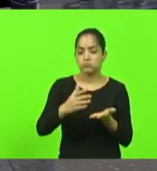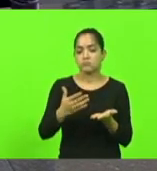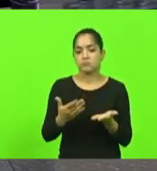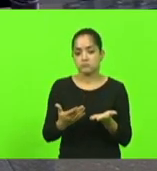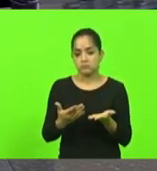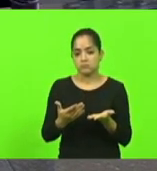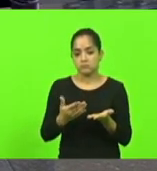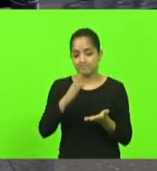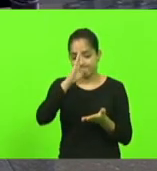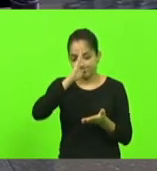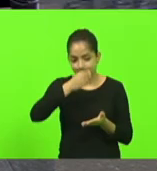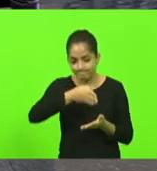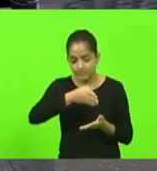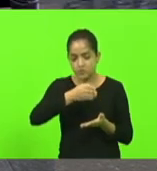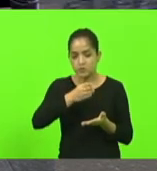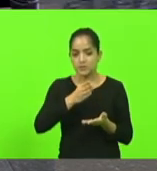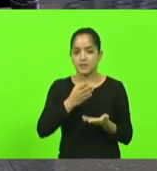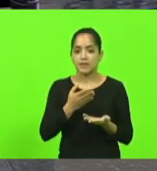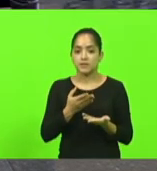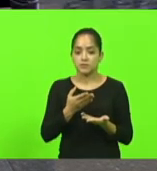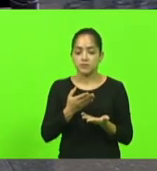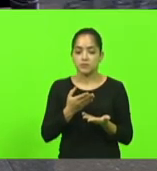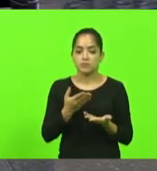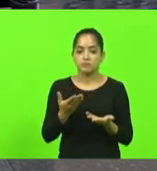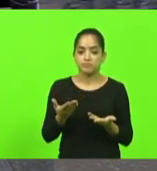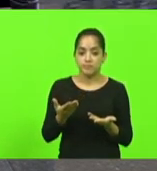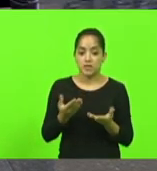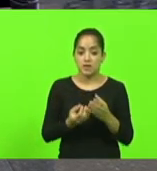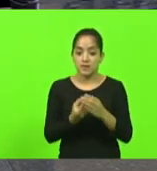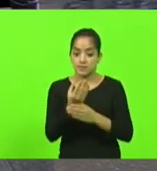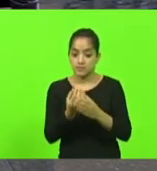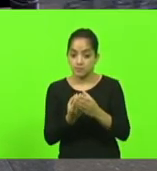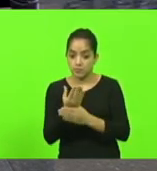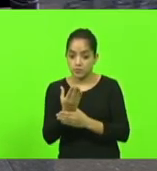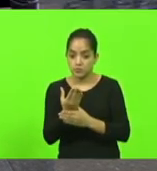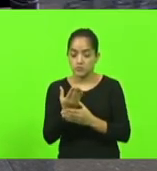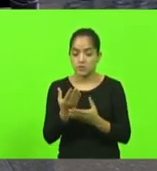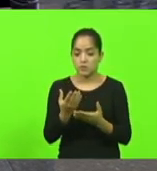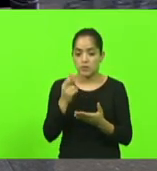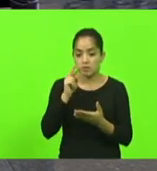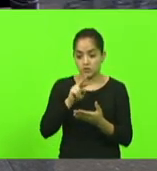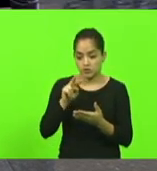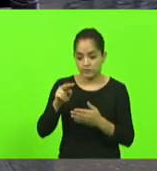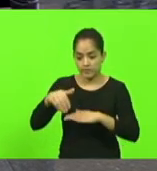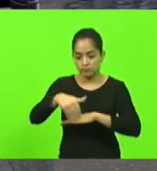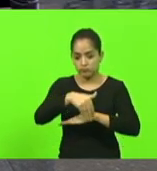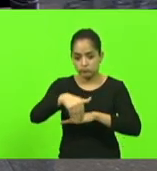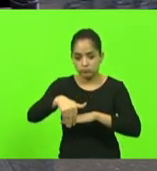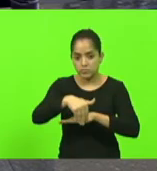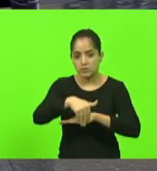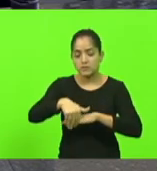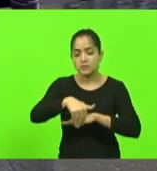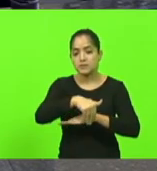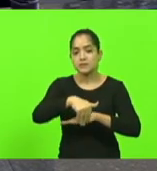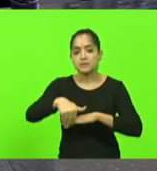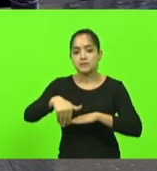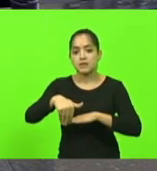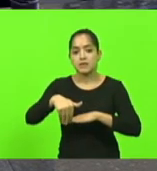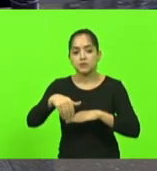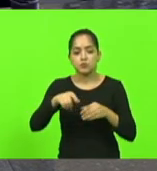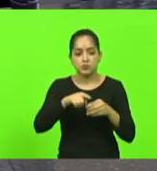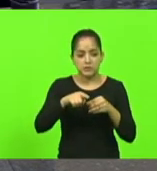diretos aonde tem essa produção nós vemos as estradas que vão para o interior